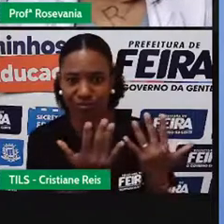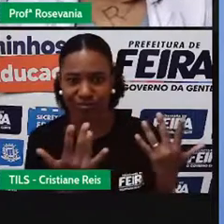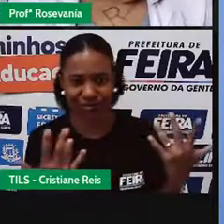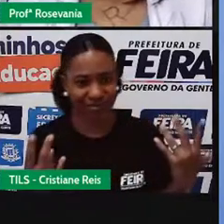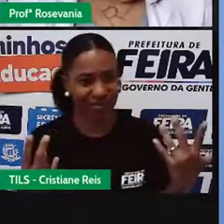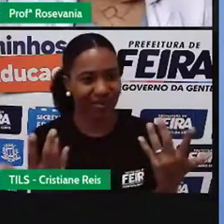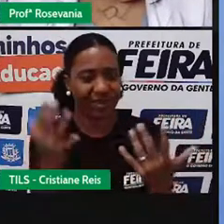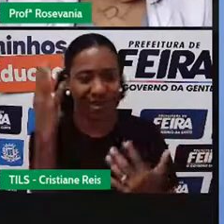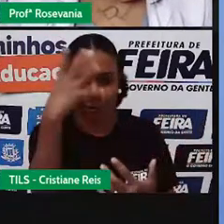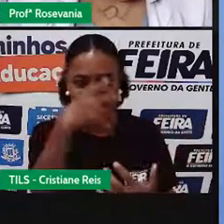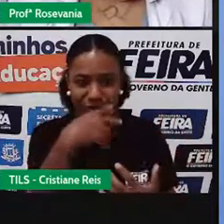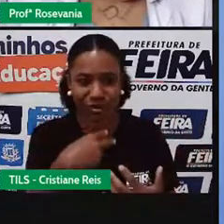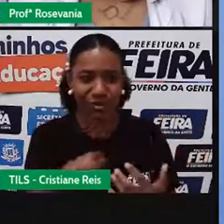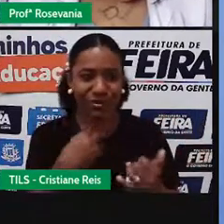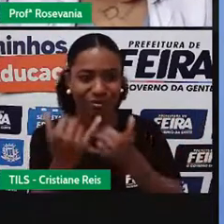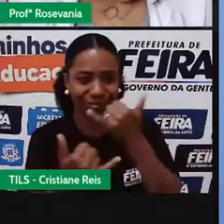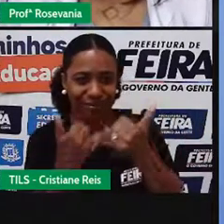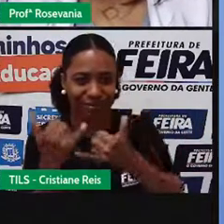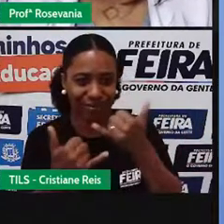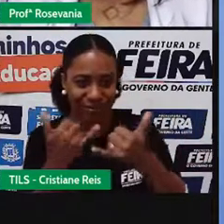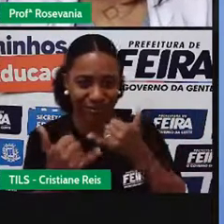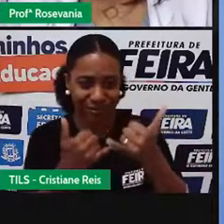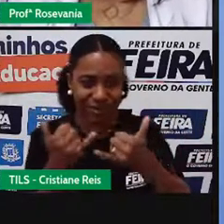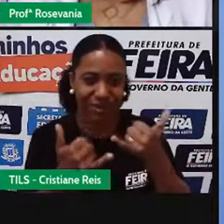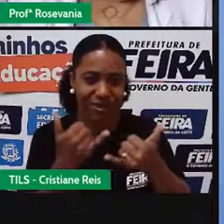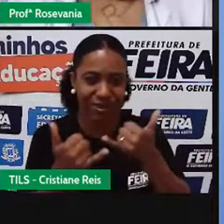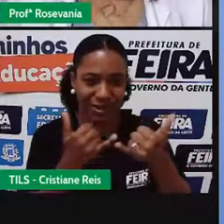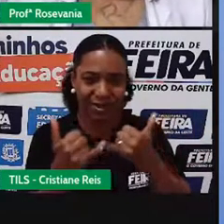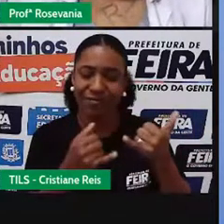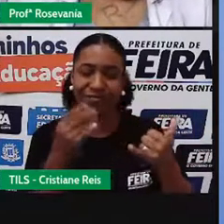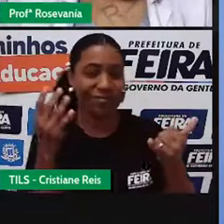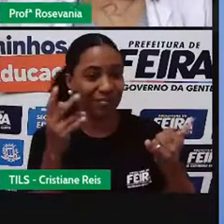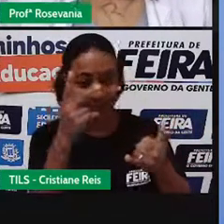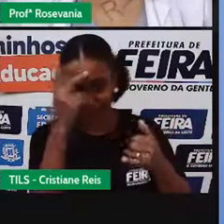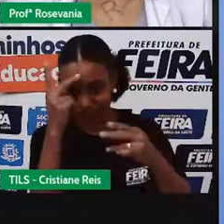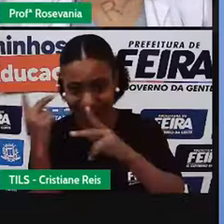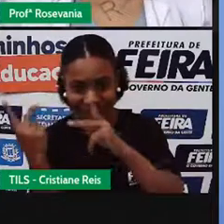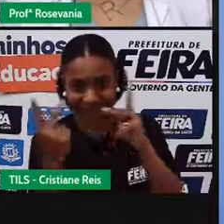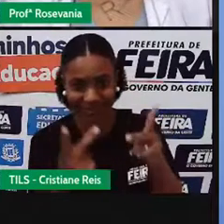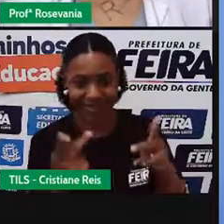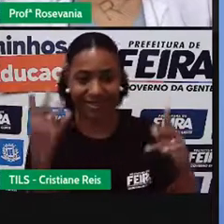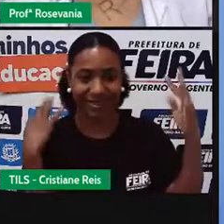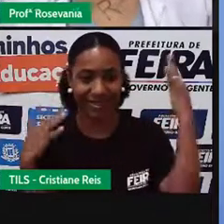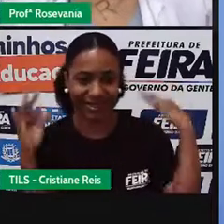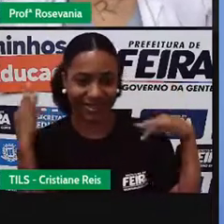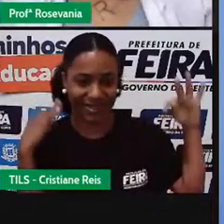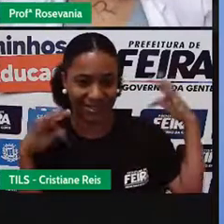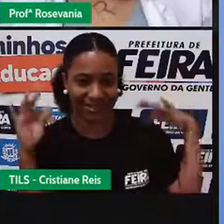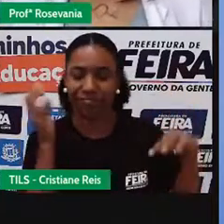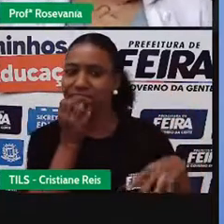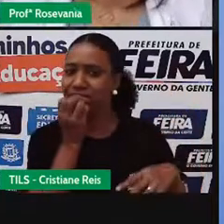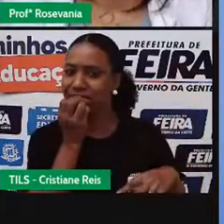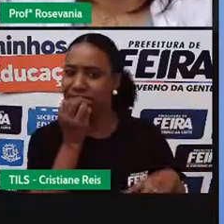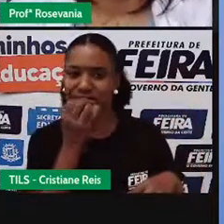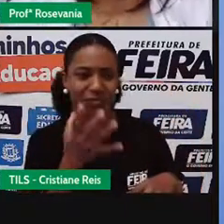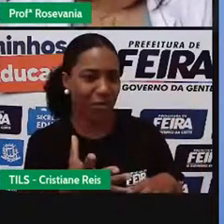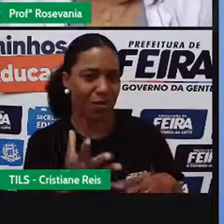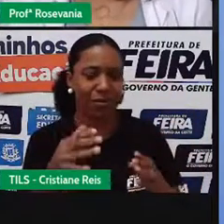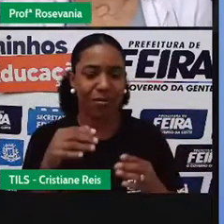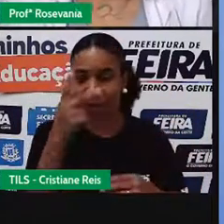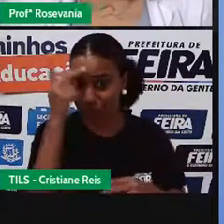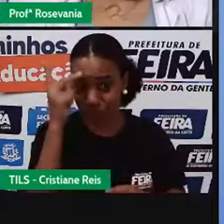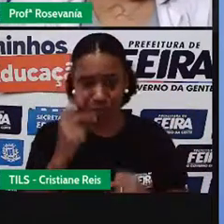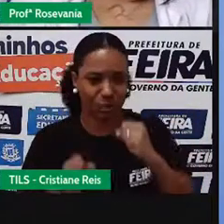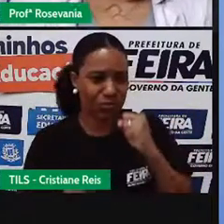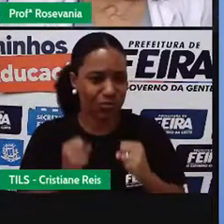Essa lagoa virou, por exemplo, ponto turístico, cartão postal, a Três Santana, foi colocada aí uma pista para